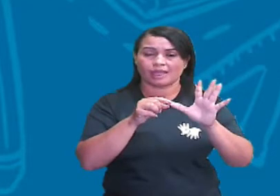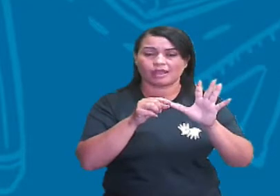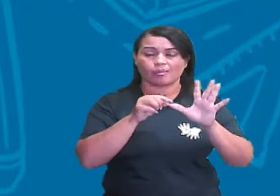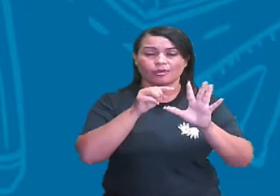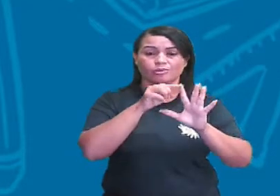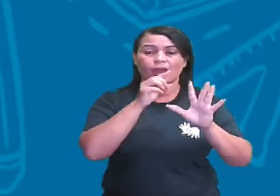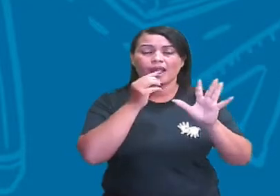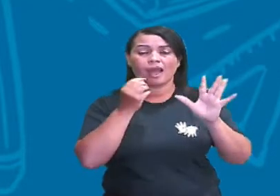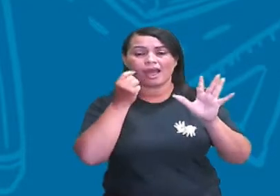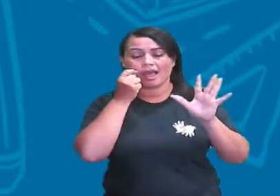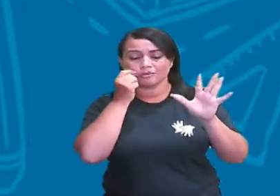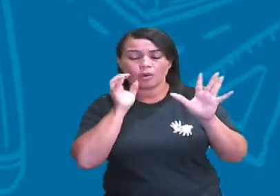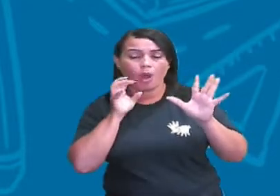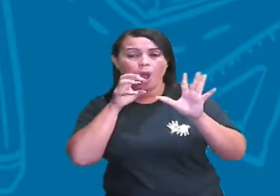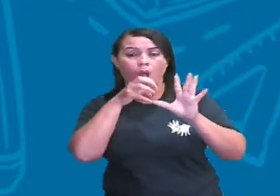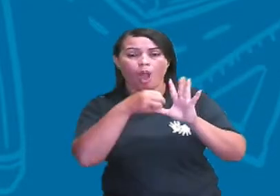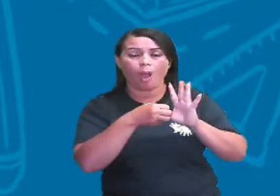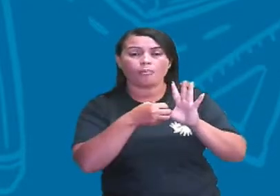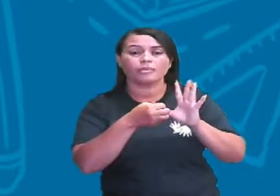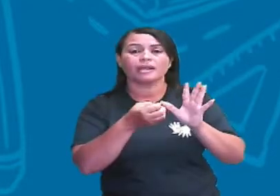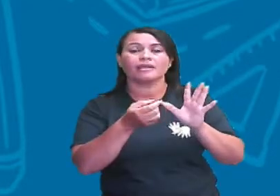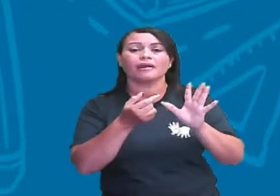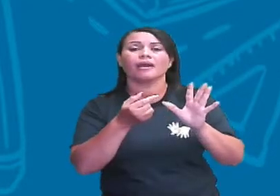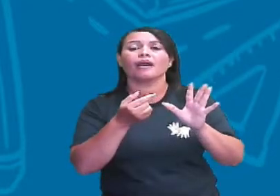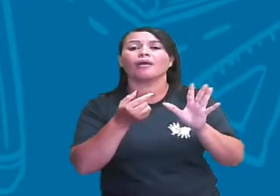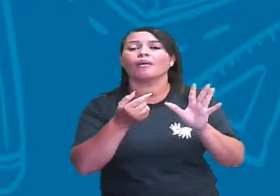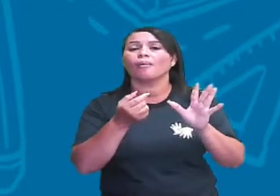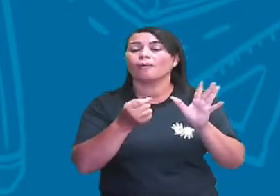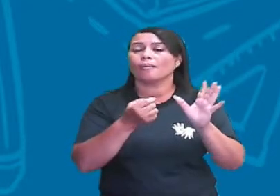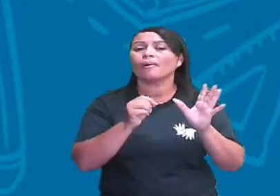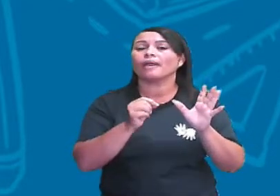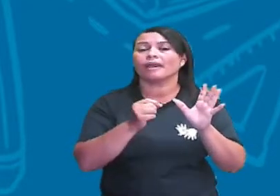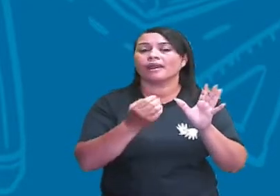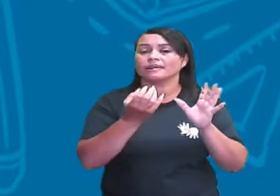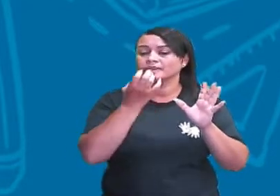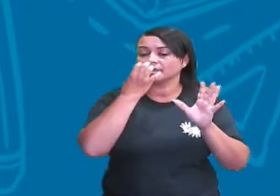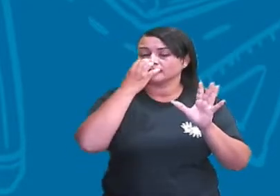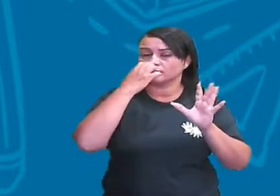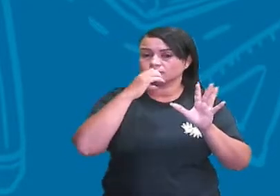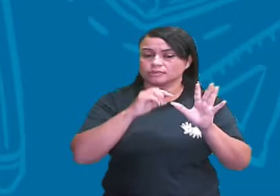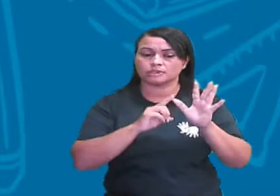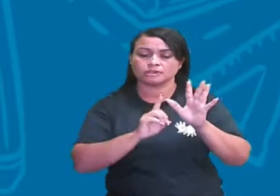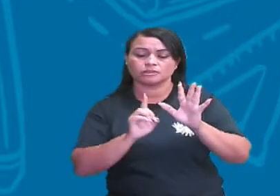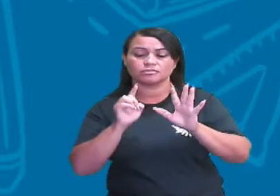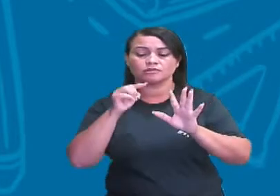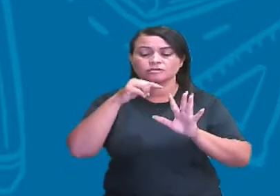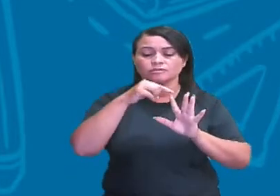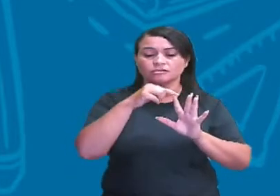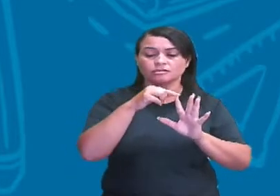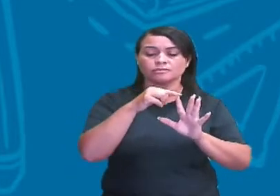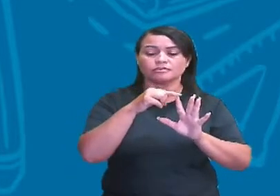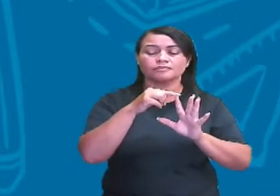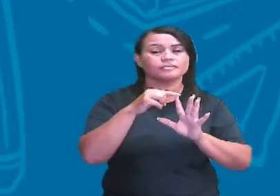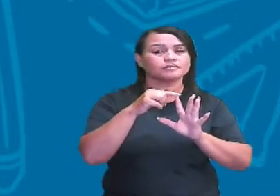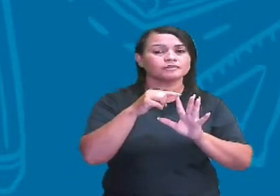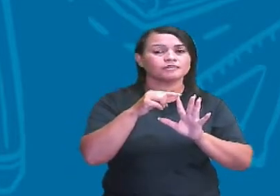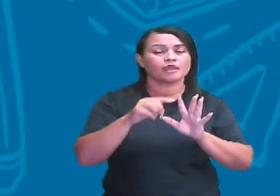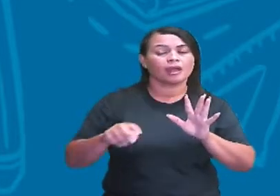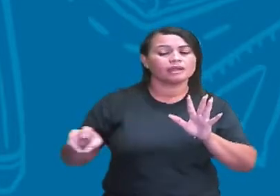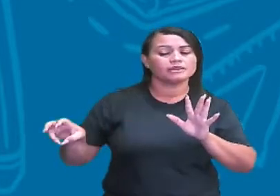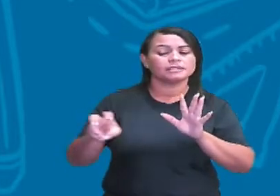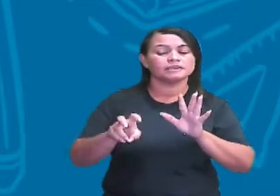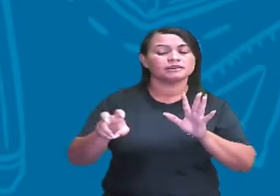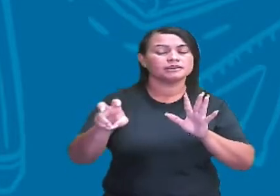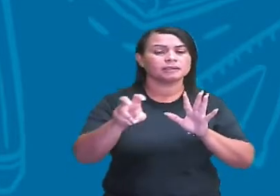Portanto, o ratinho, ele é o consumidor primário. Seguindo a setinha, a serpente, a cobra, ela vai se